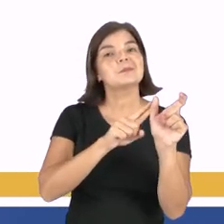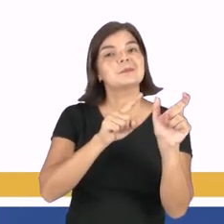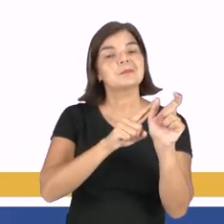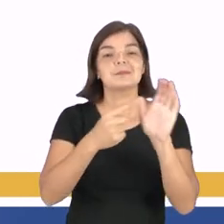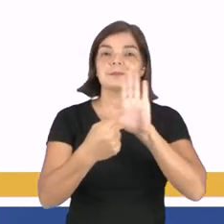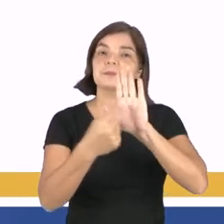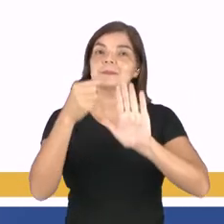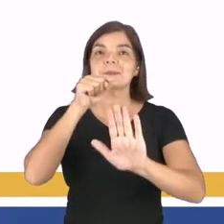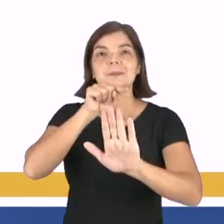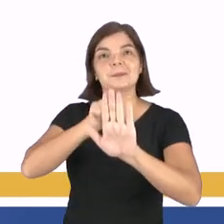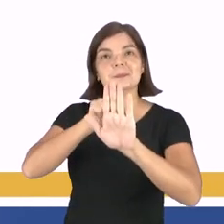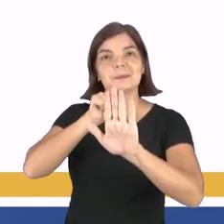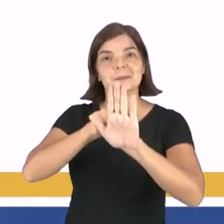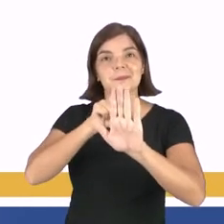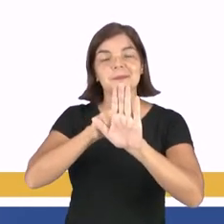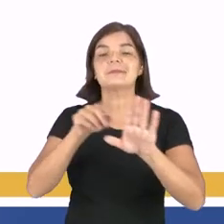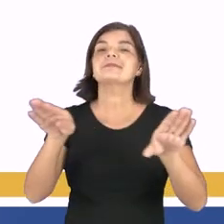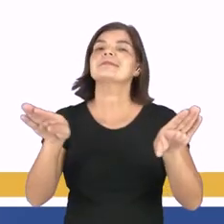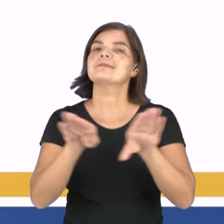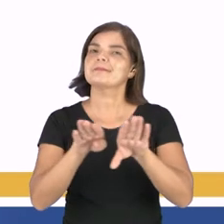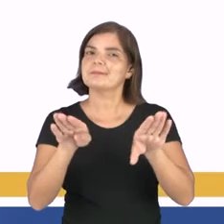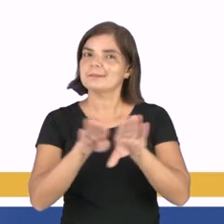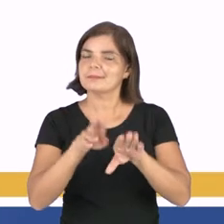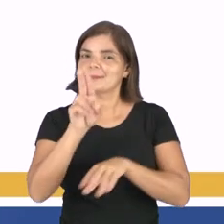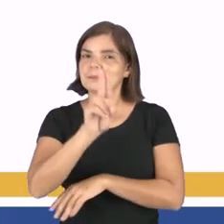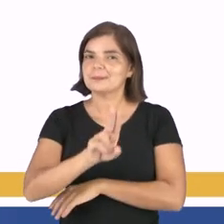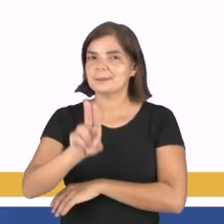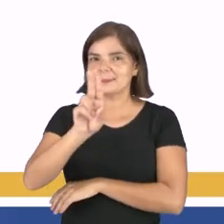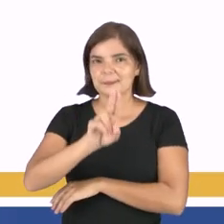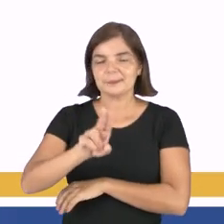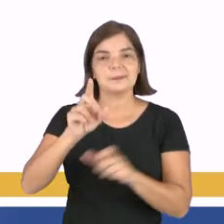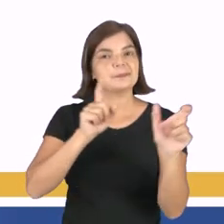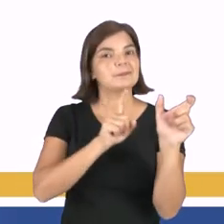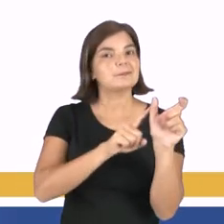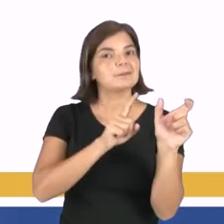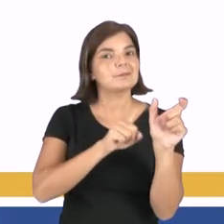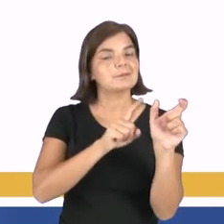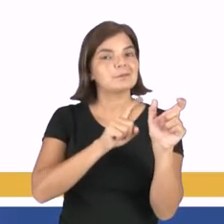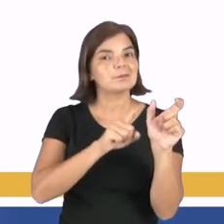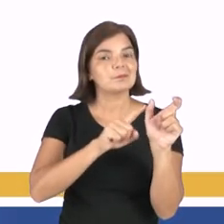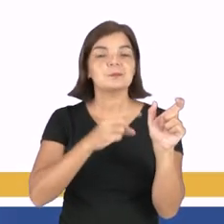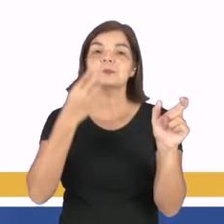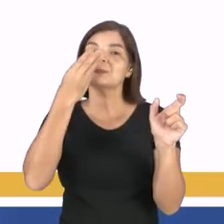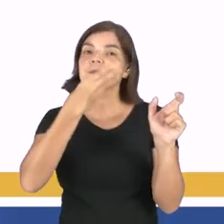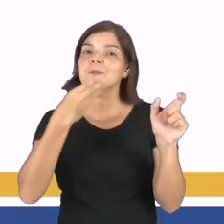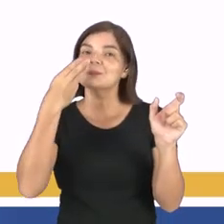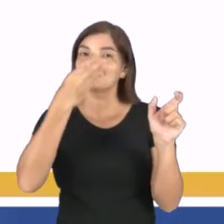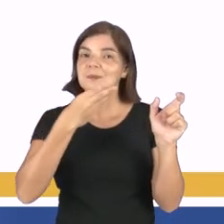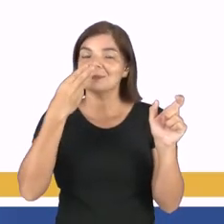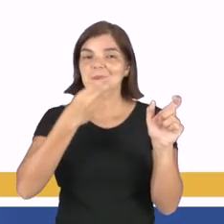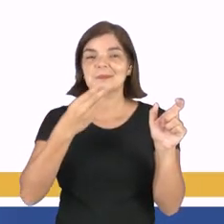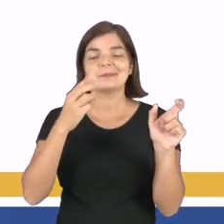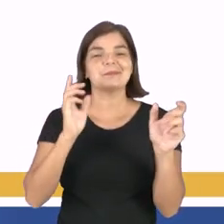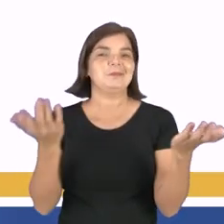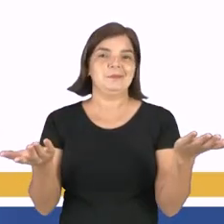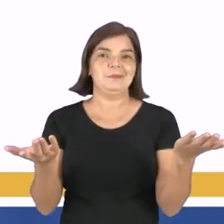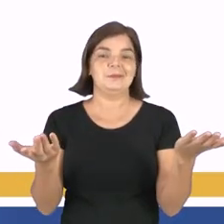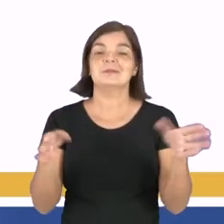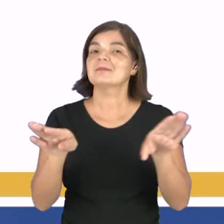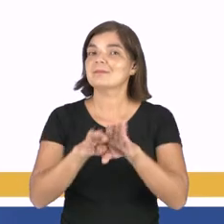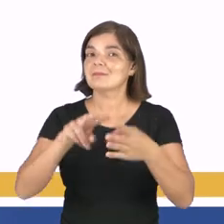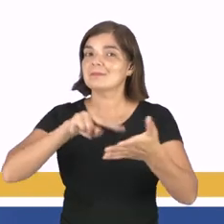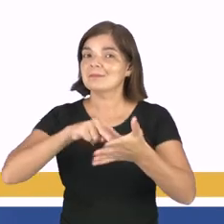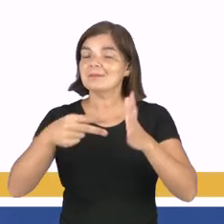Pois há a utilização de uma palavra, doces, doces palavras, no seu sentido figurado.